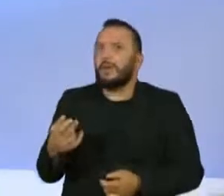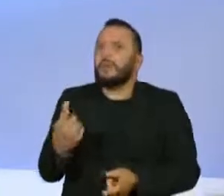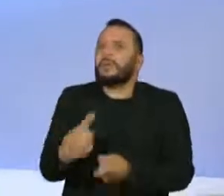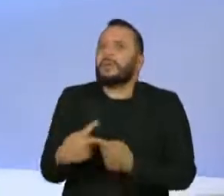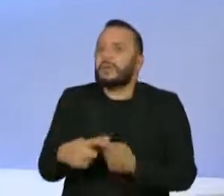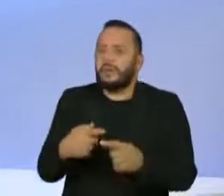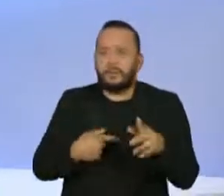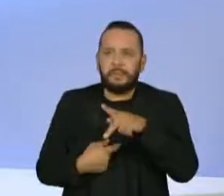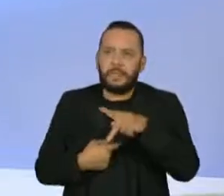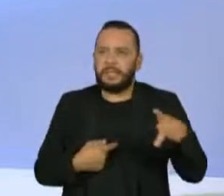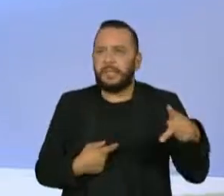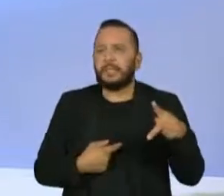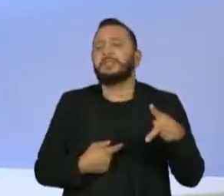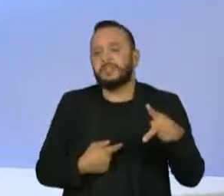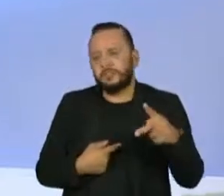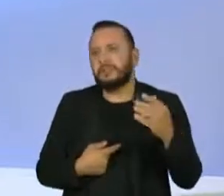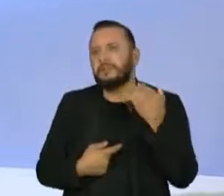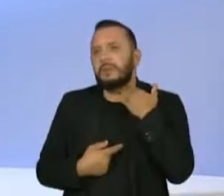presidente do Banco Central